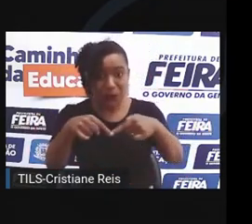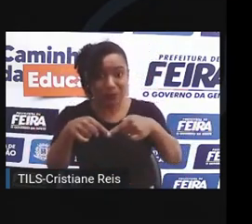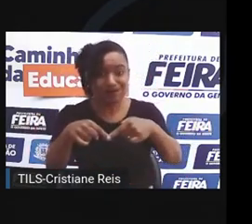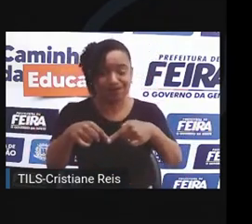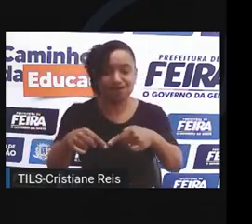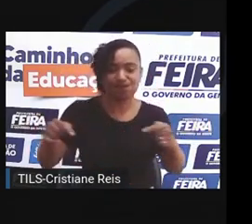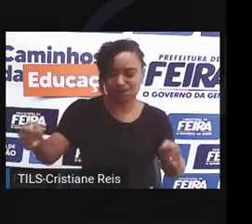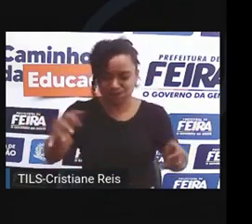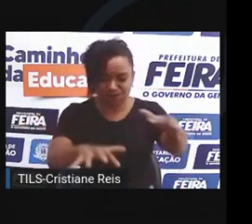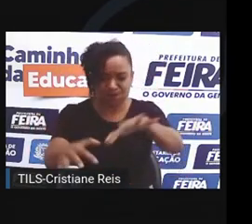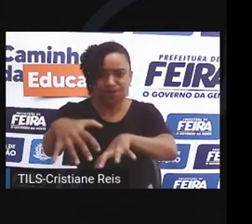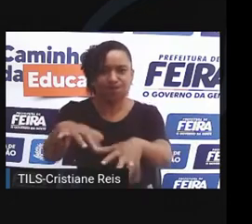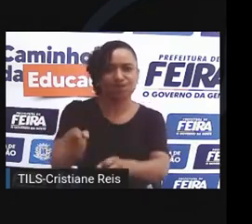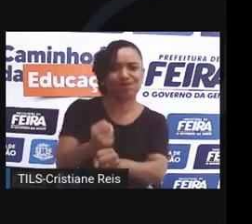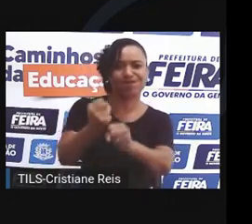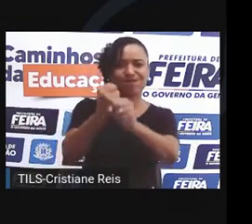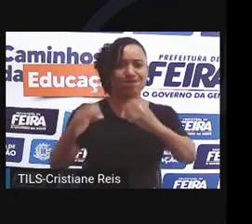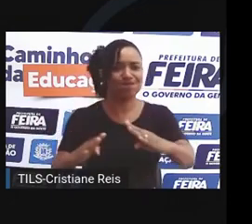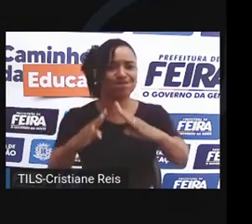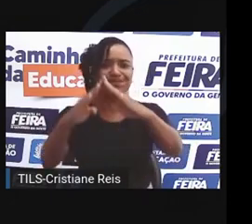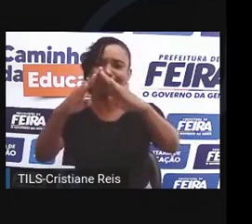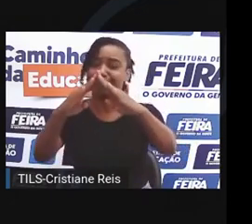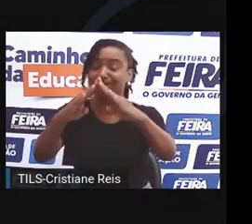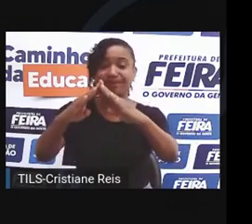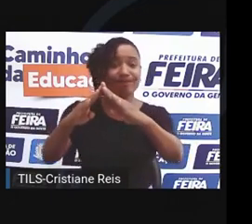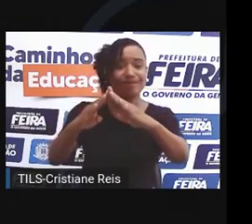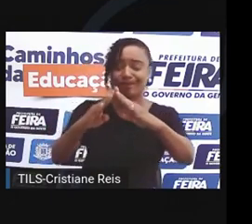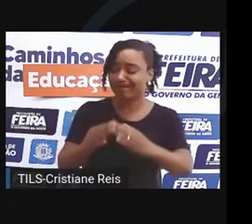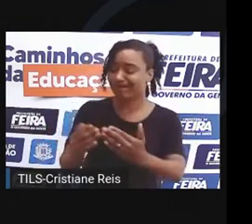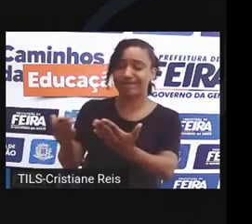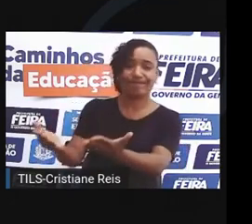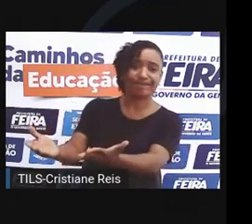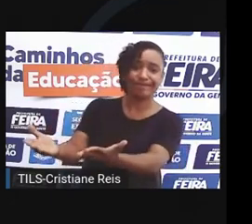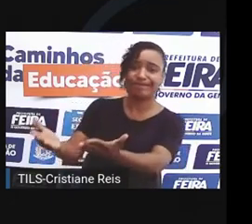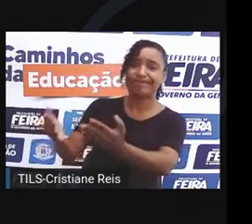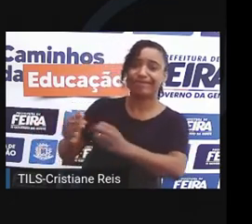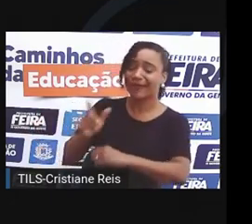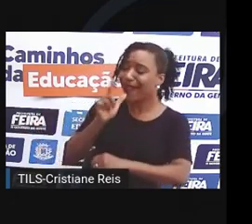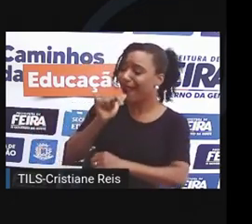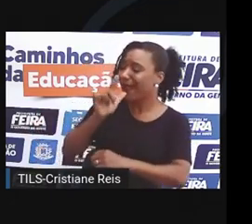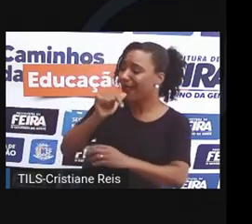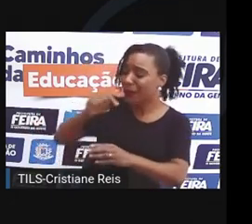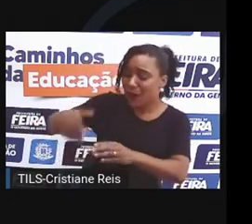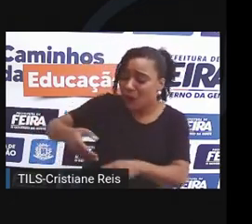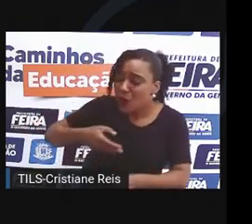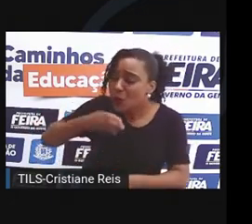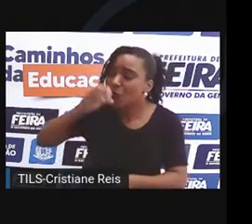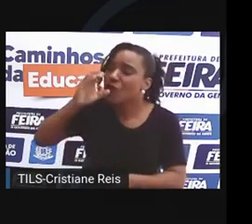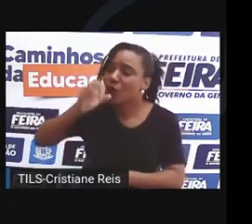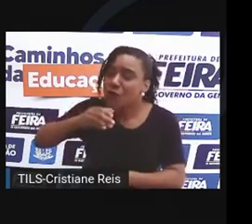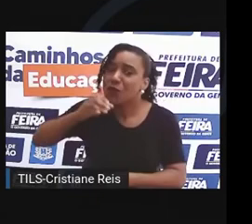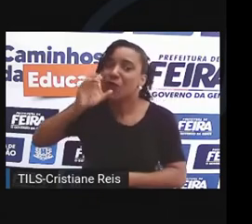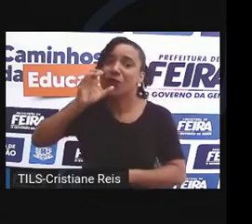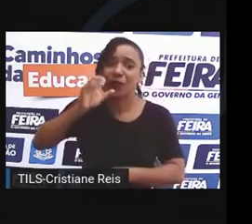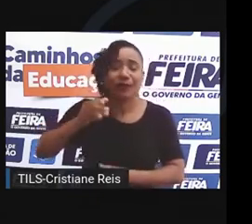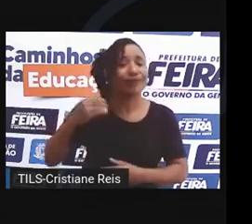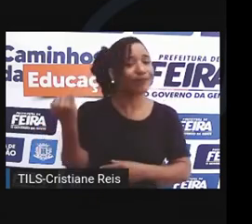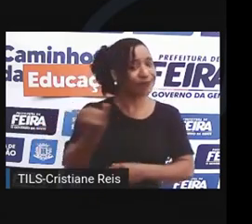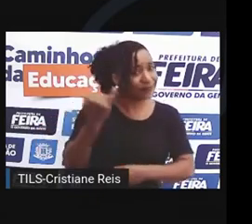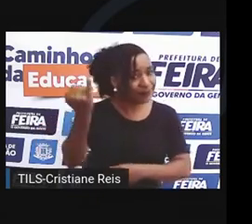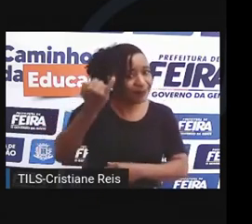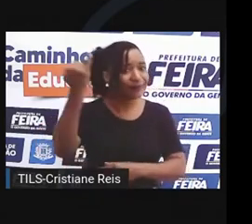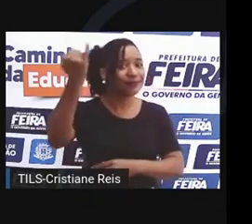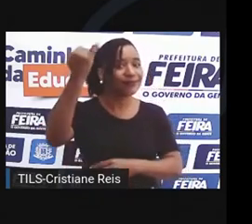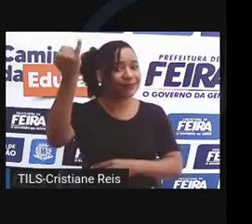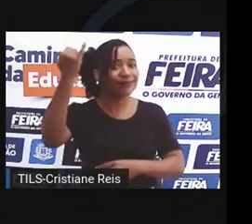moradia É da lagoa que vem a água Que você bebe todo dia O nosso